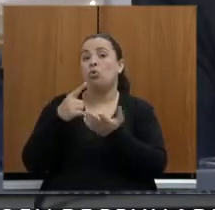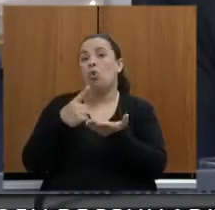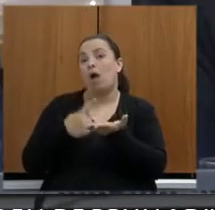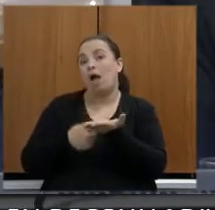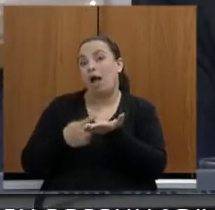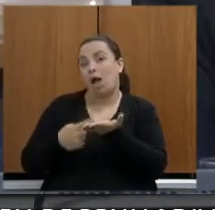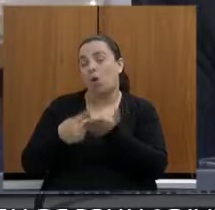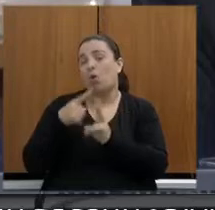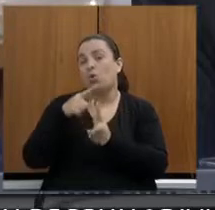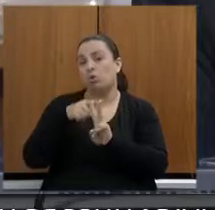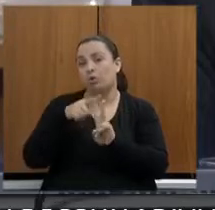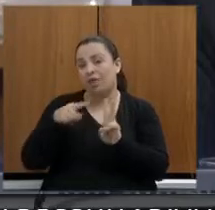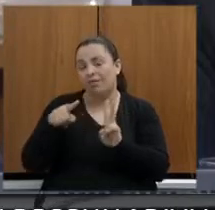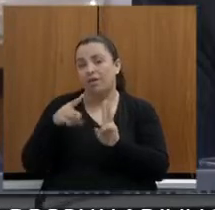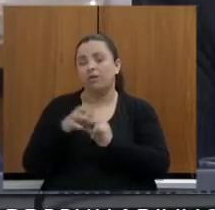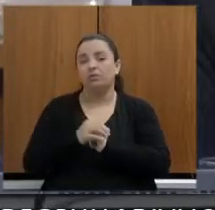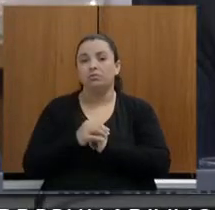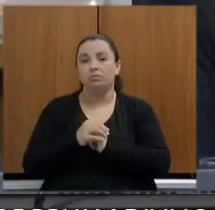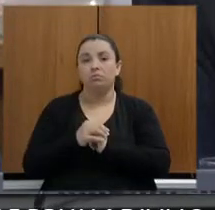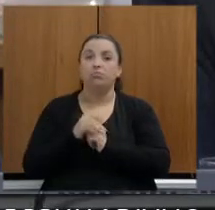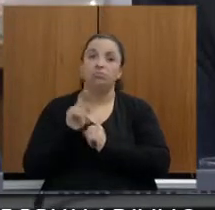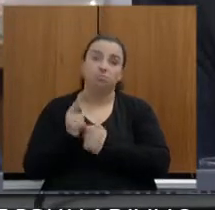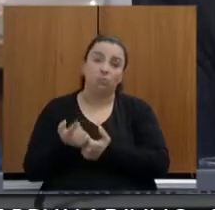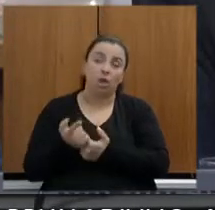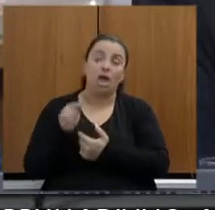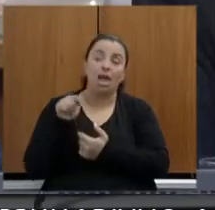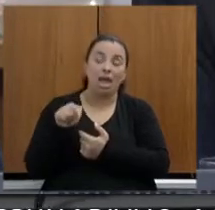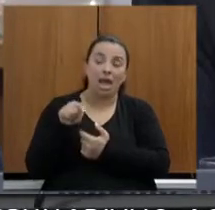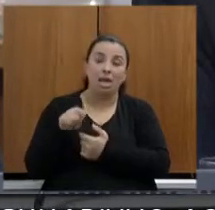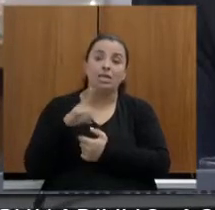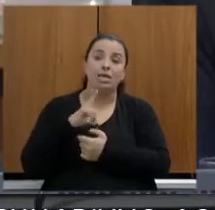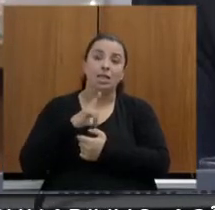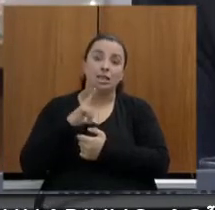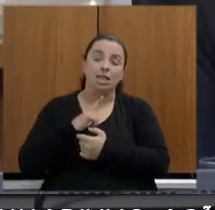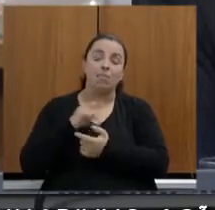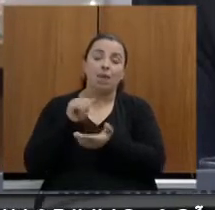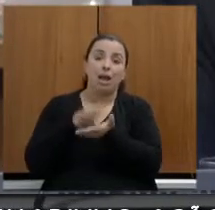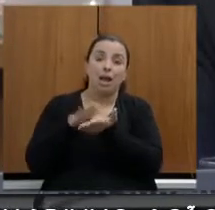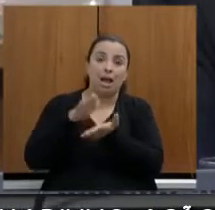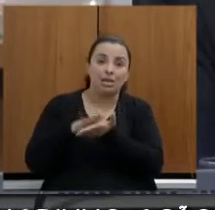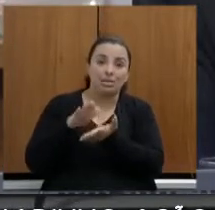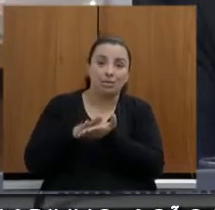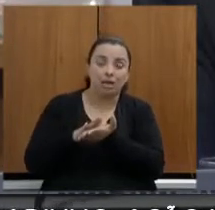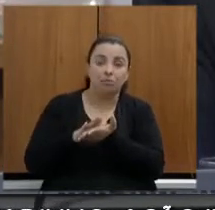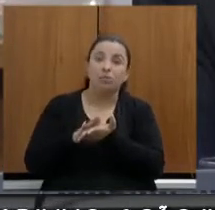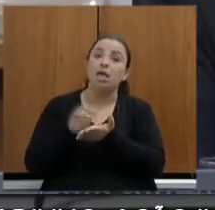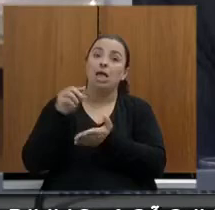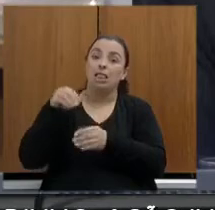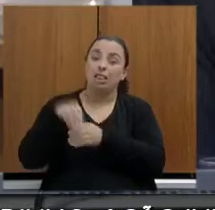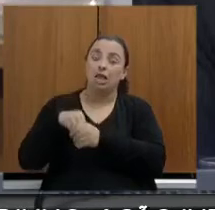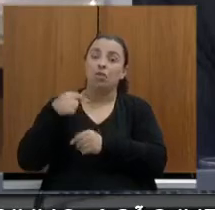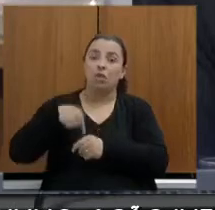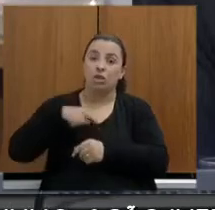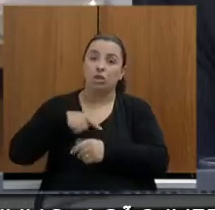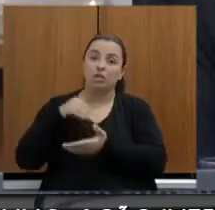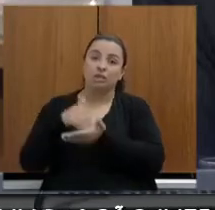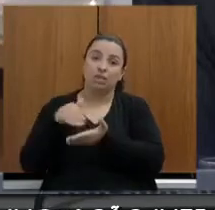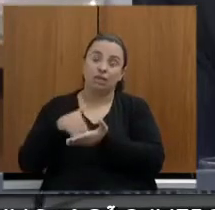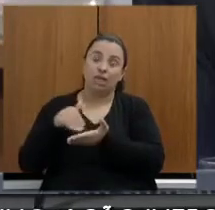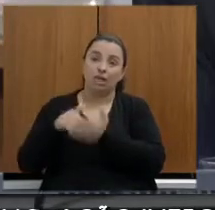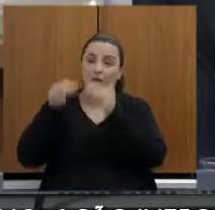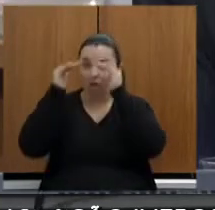gastos ou investidos pela nossa secretaria, em função das nossas competências legais.